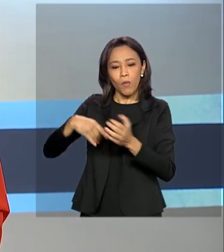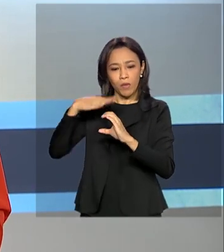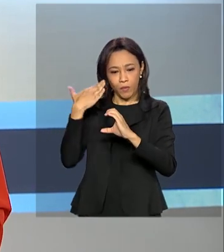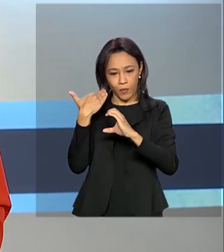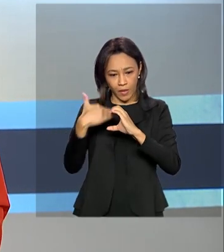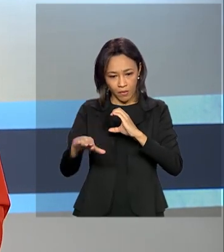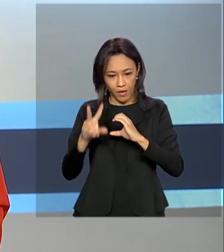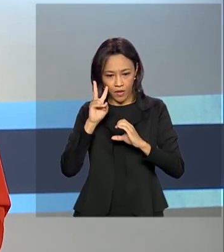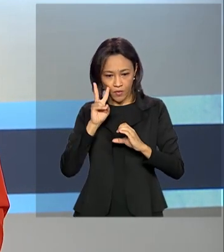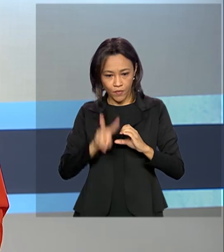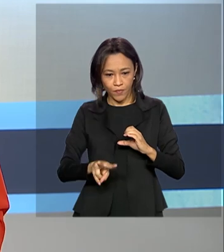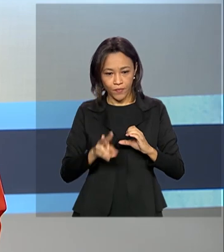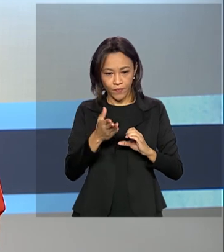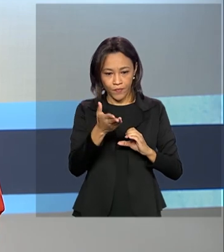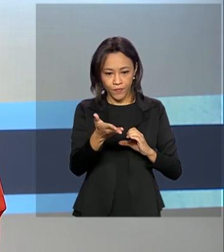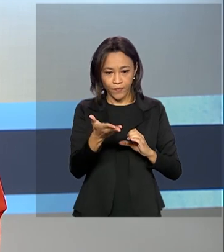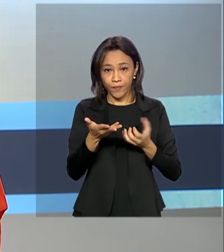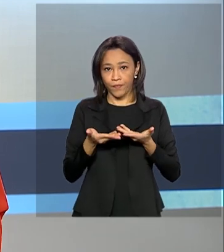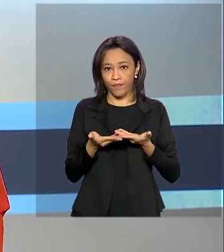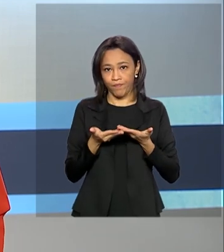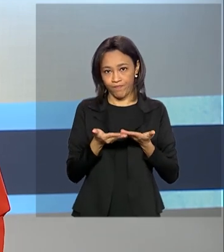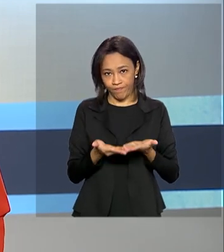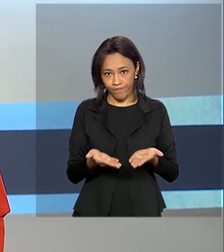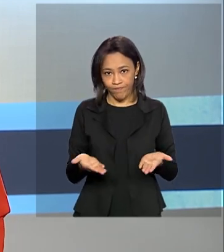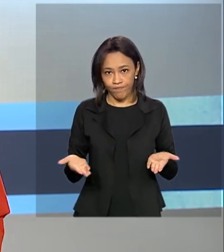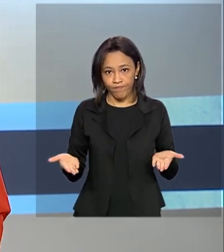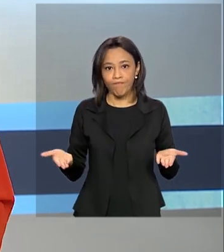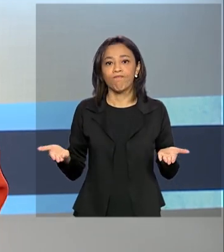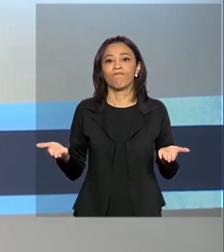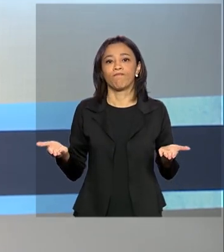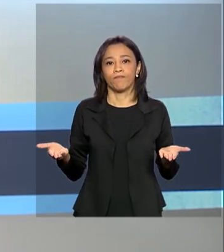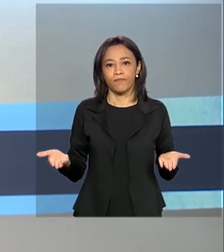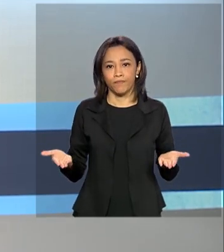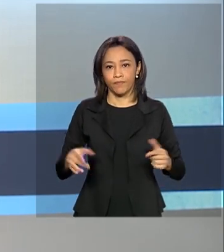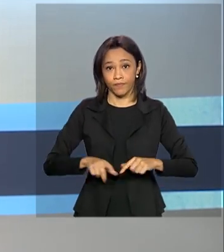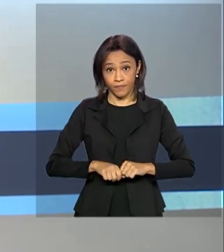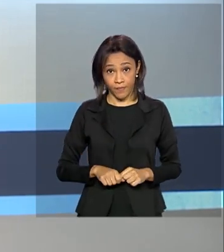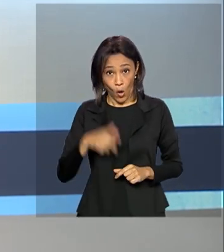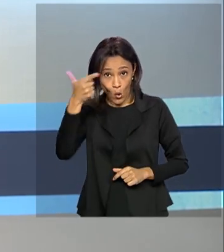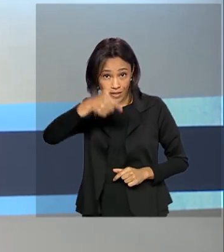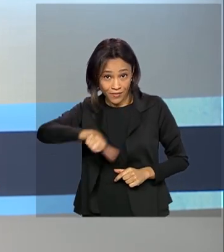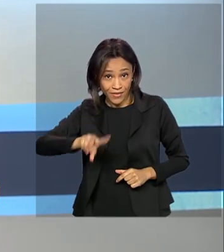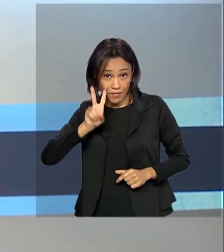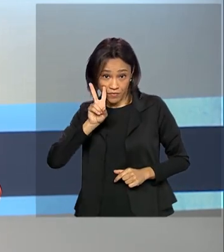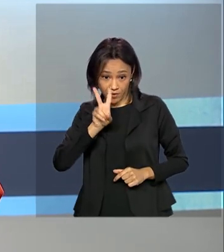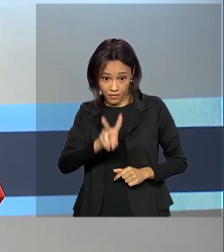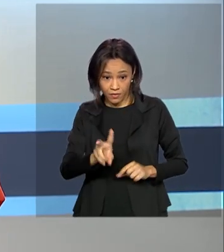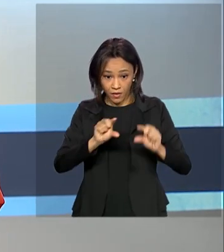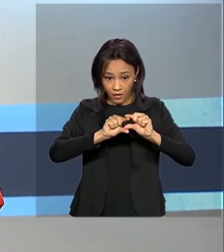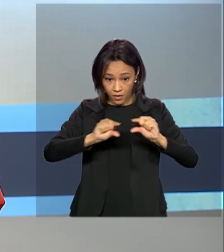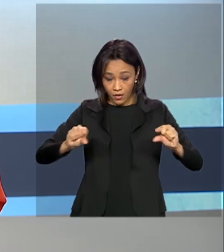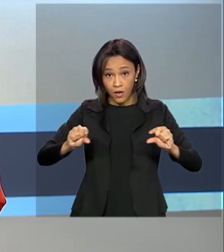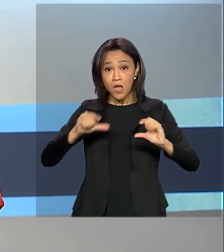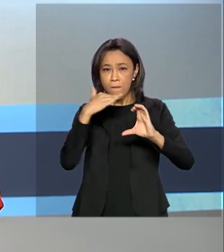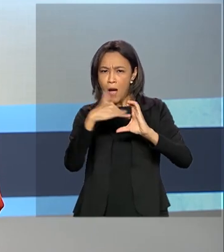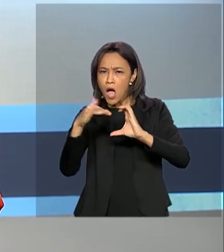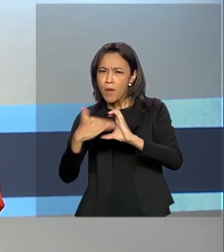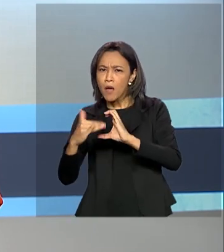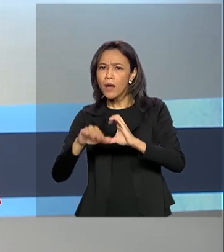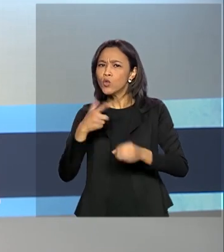detf.gov.br Eu vou repetir, detf